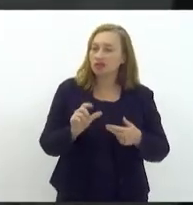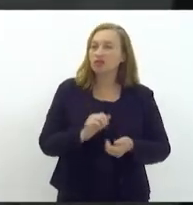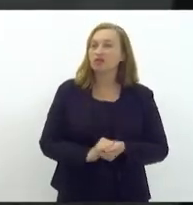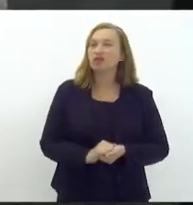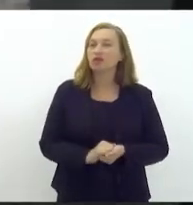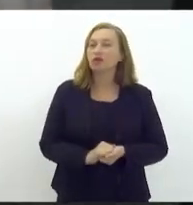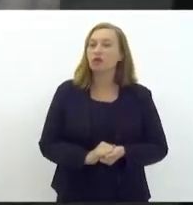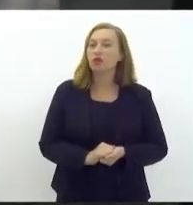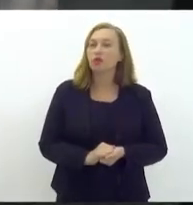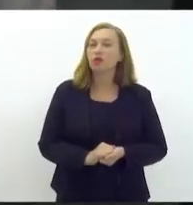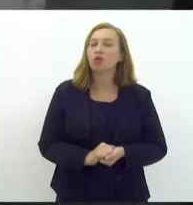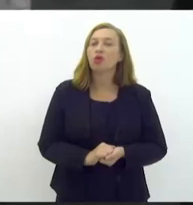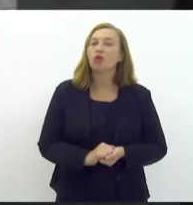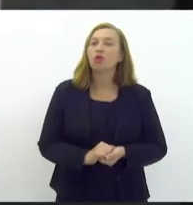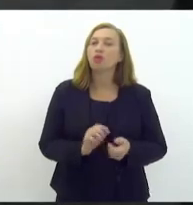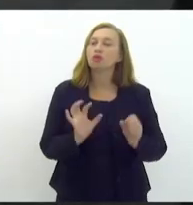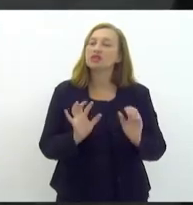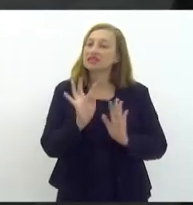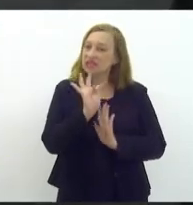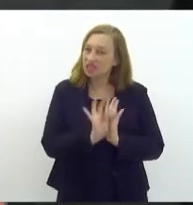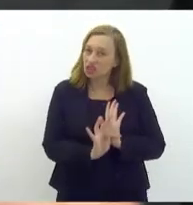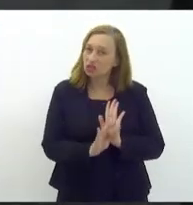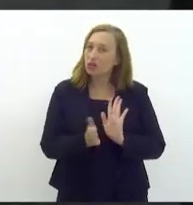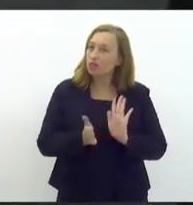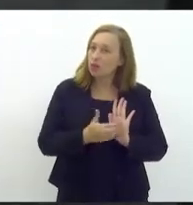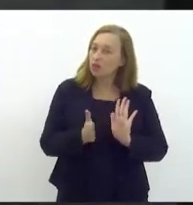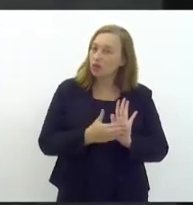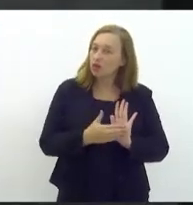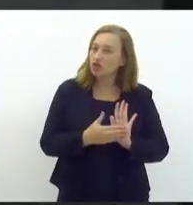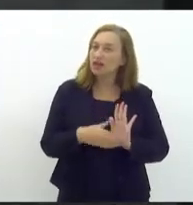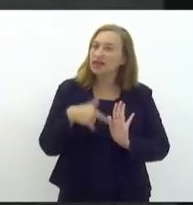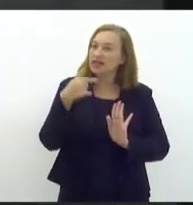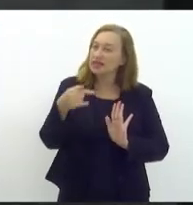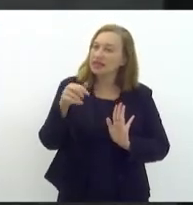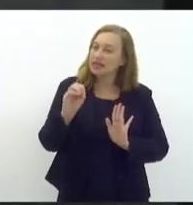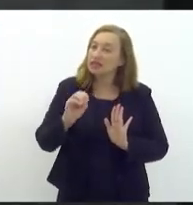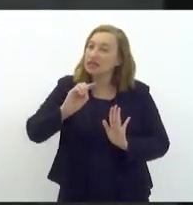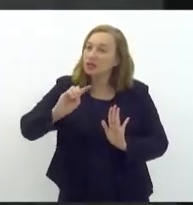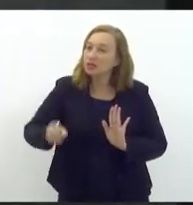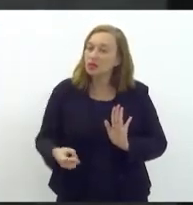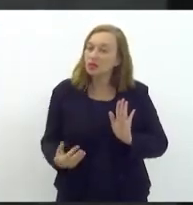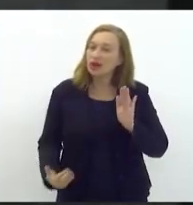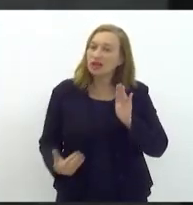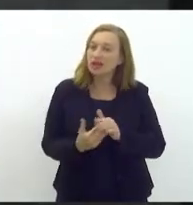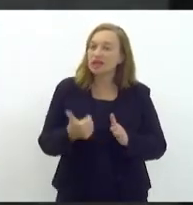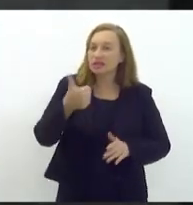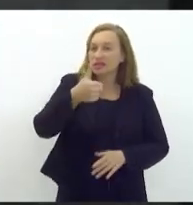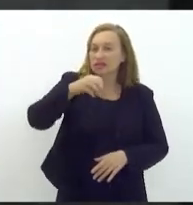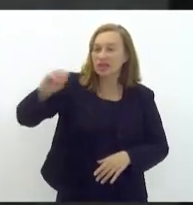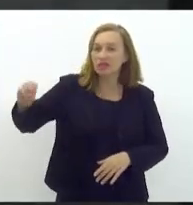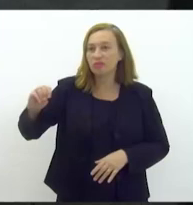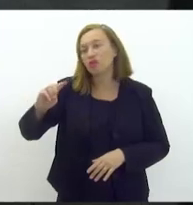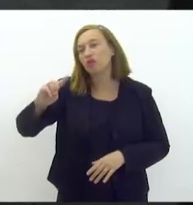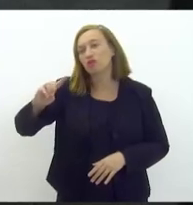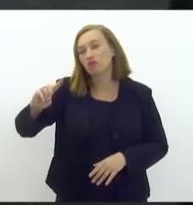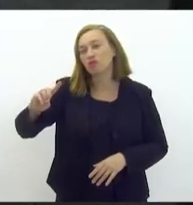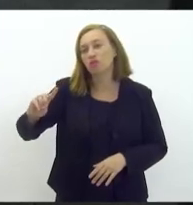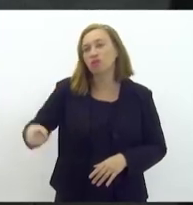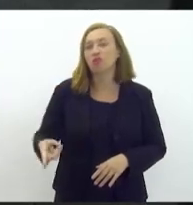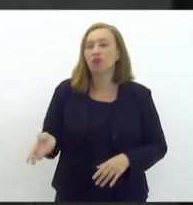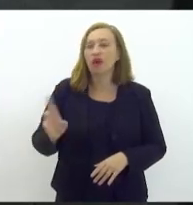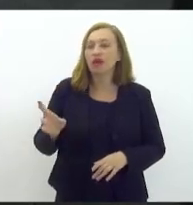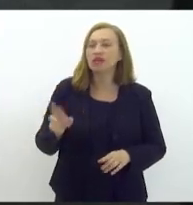o texto da proposta é de R 70 mil a R 100 mil. E esse